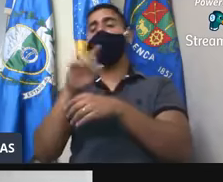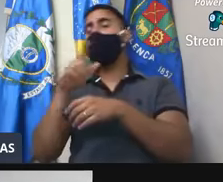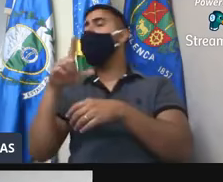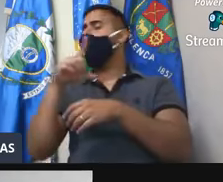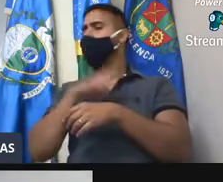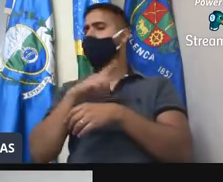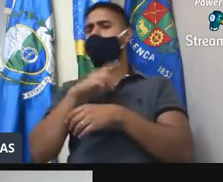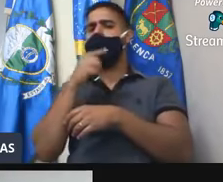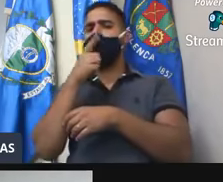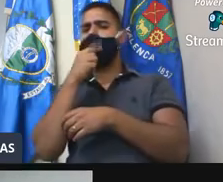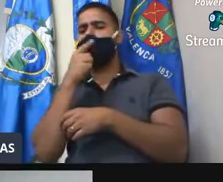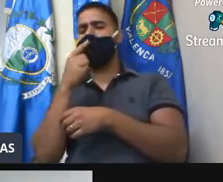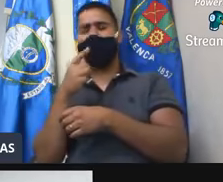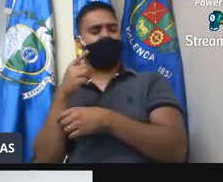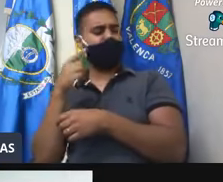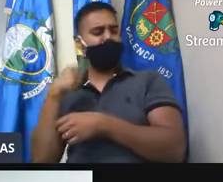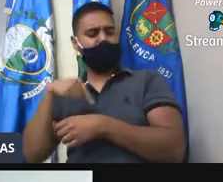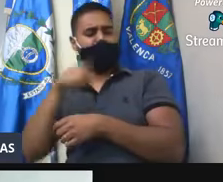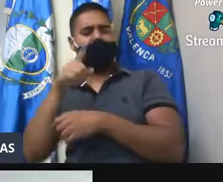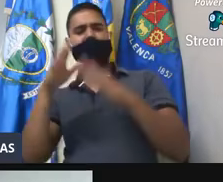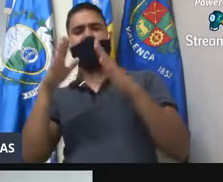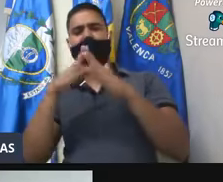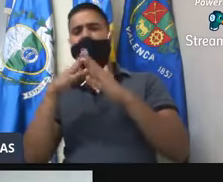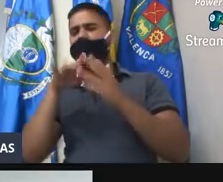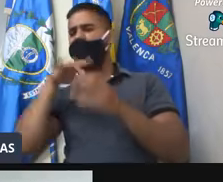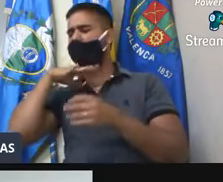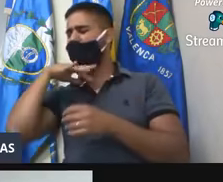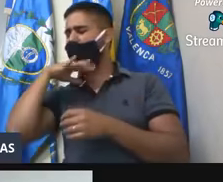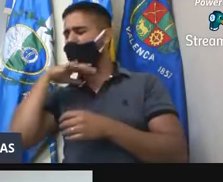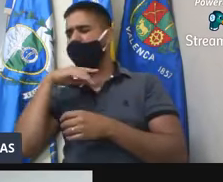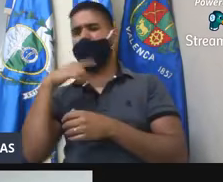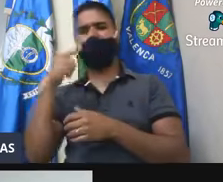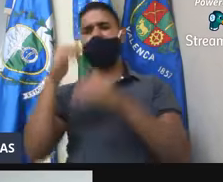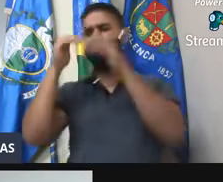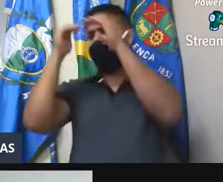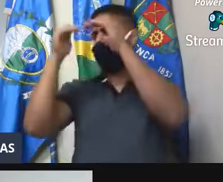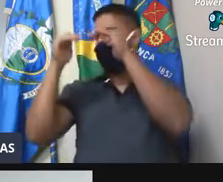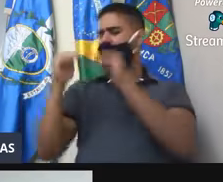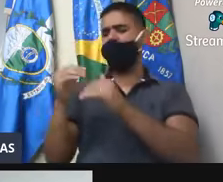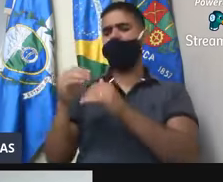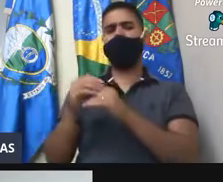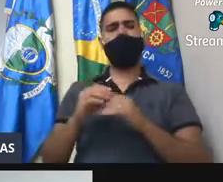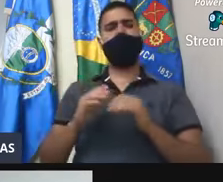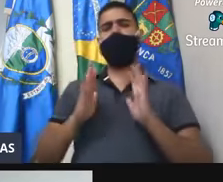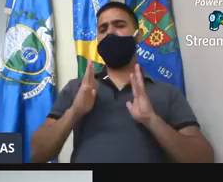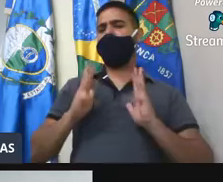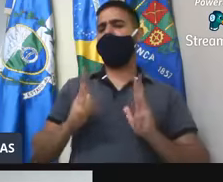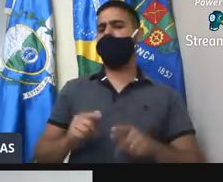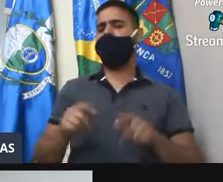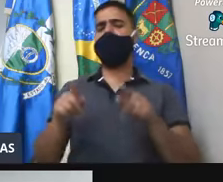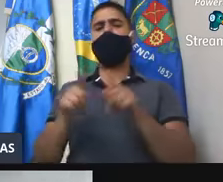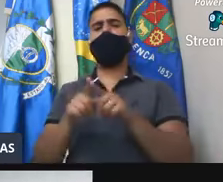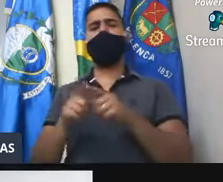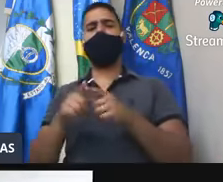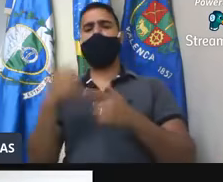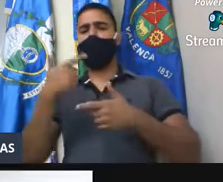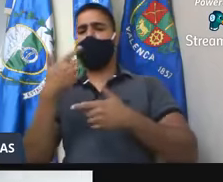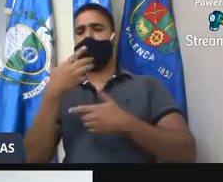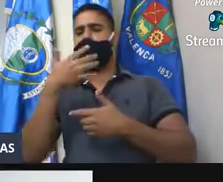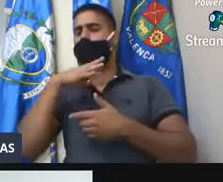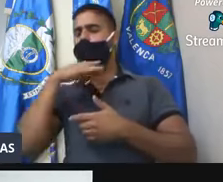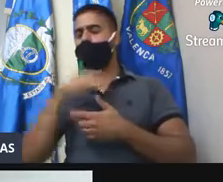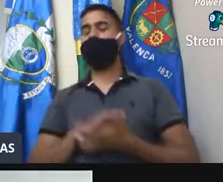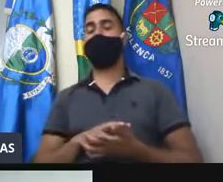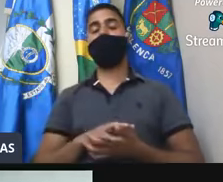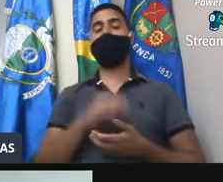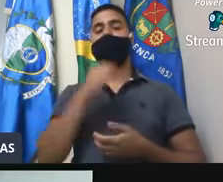retorna, água que chega em nossos lados é de péssima qualidade. Não respeitamos seus principais princípios de ser inodora, ínspida e incolor. Sala